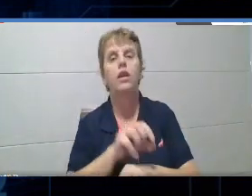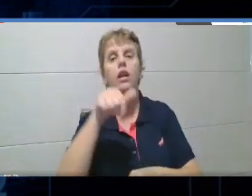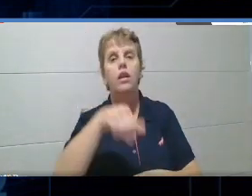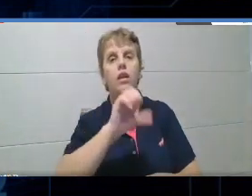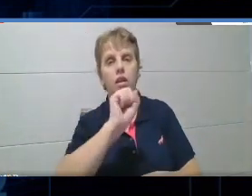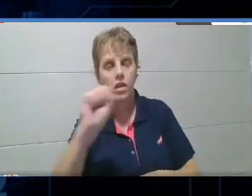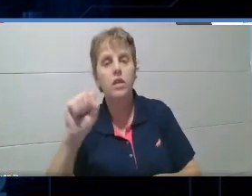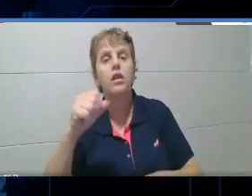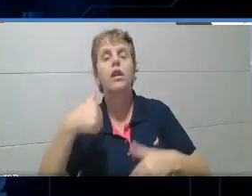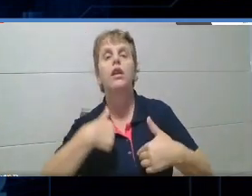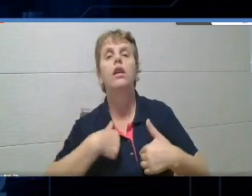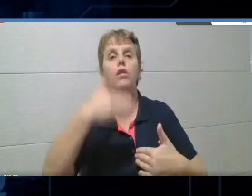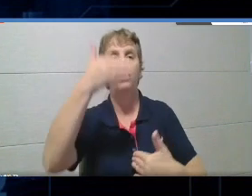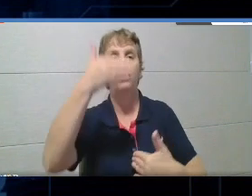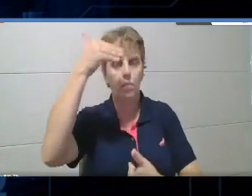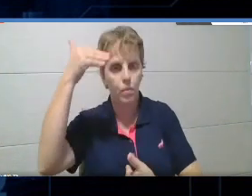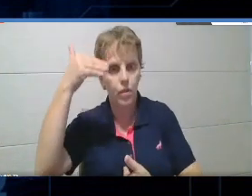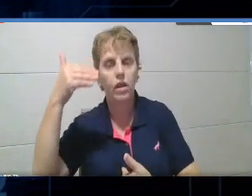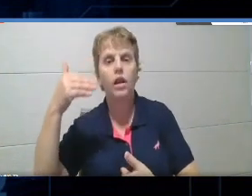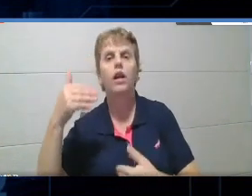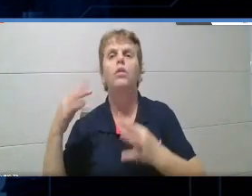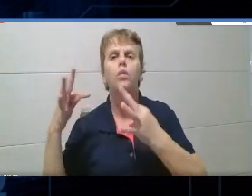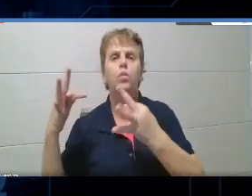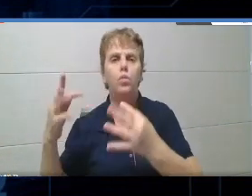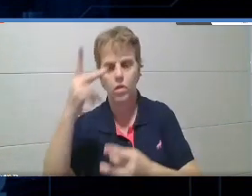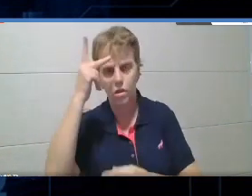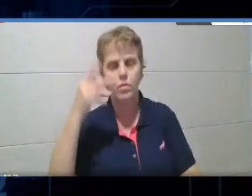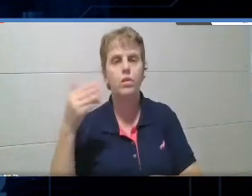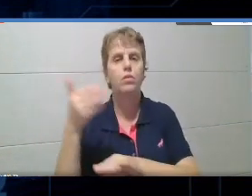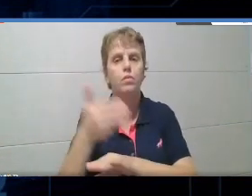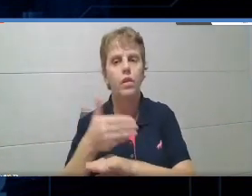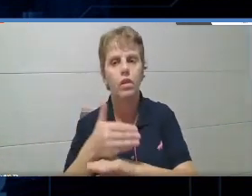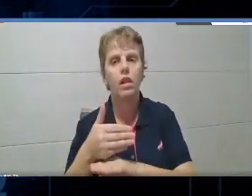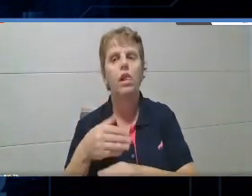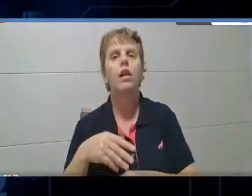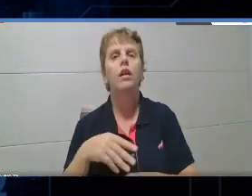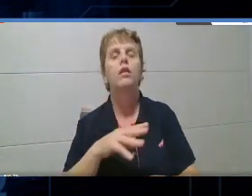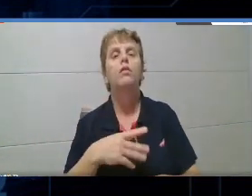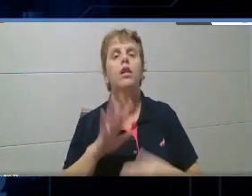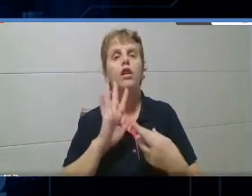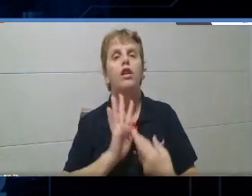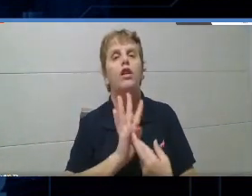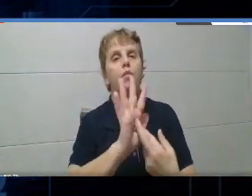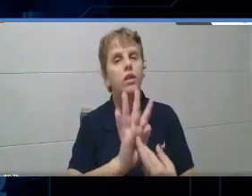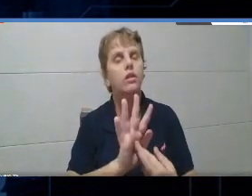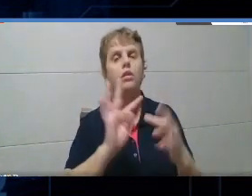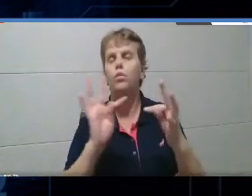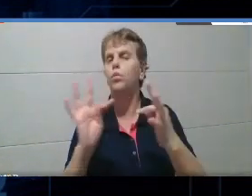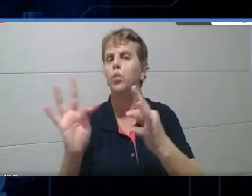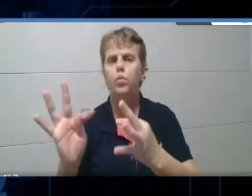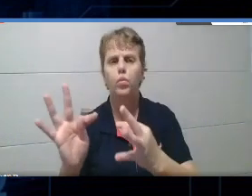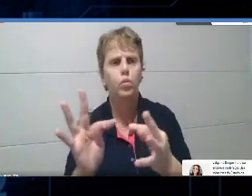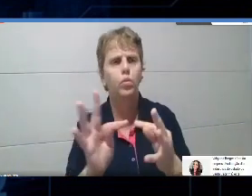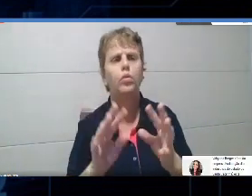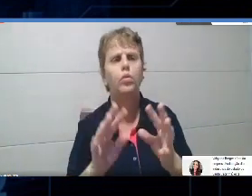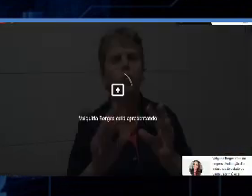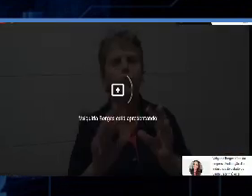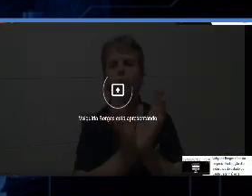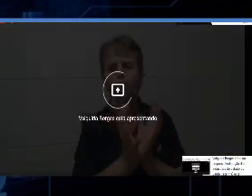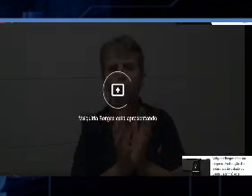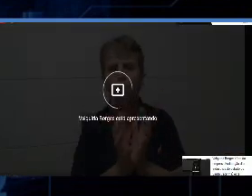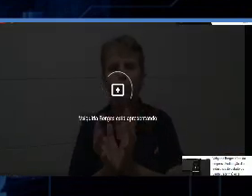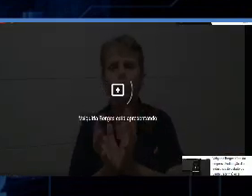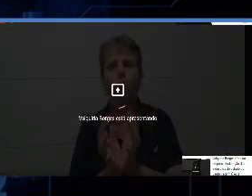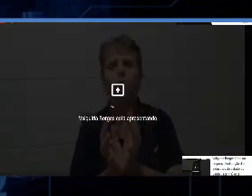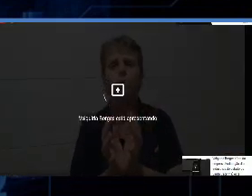imensamente a presença de todos. Em nome de toda a organização, de toda a equipe, né, para que